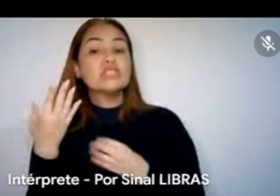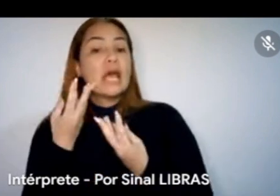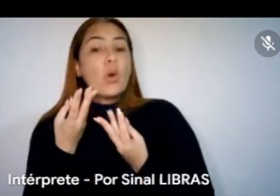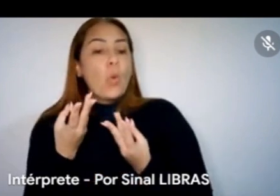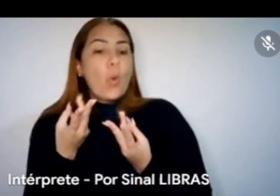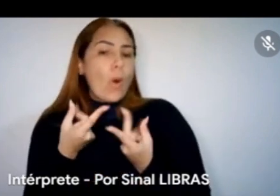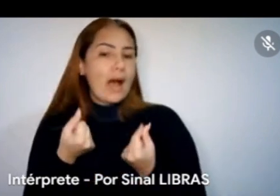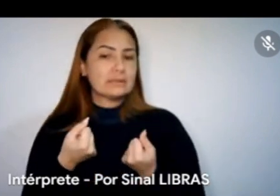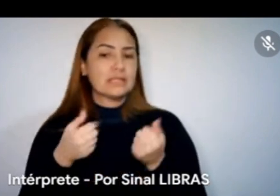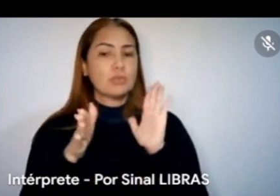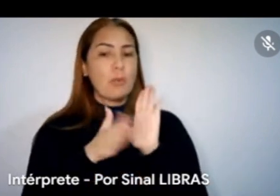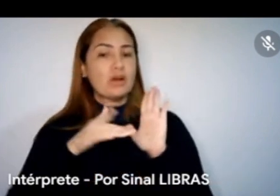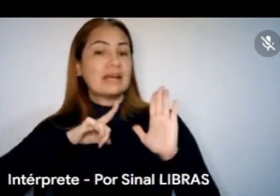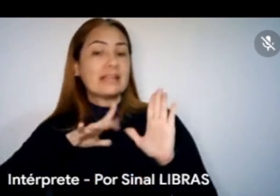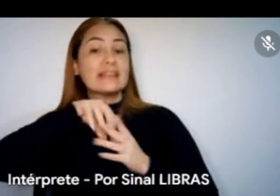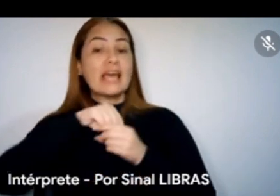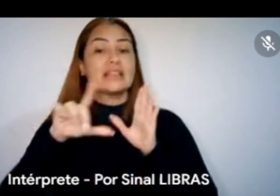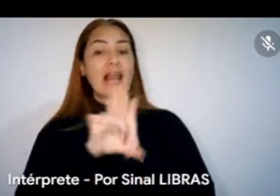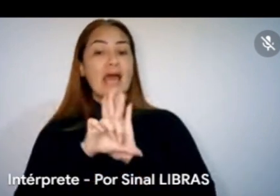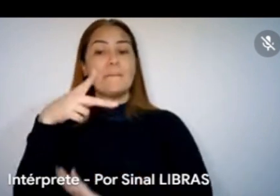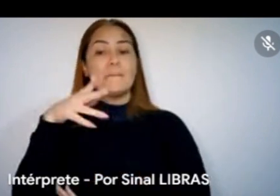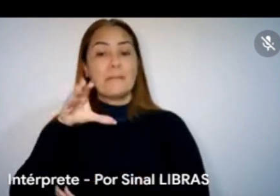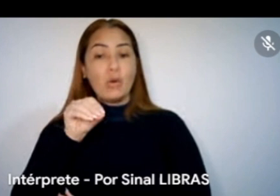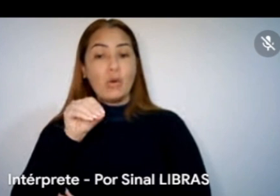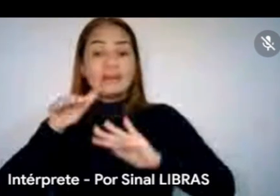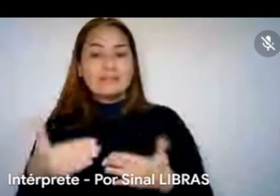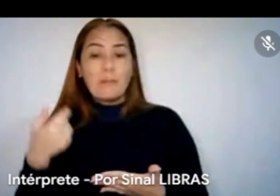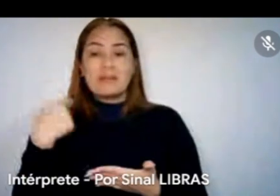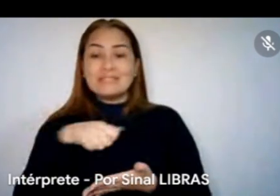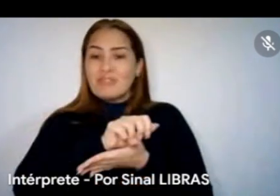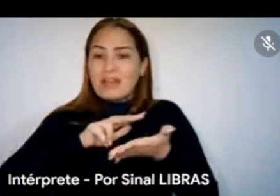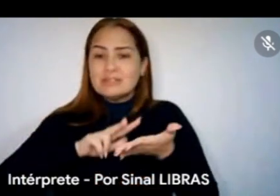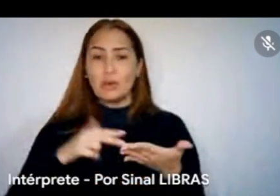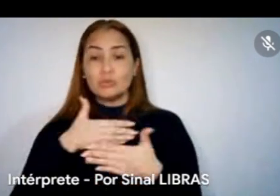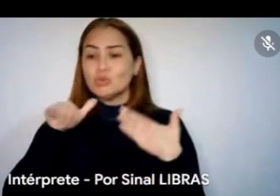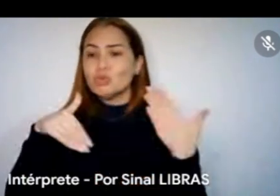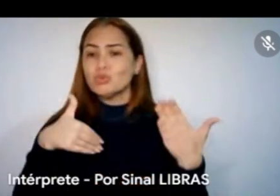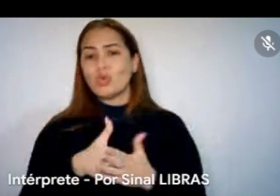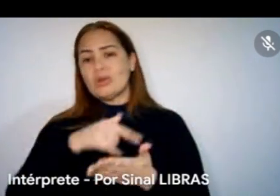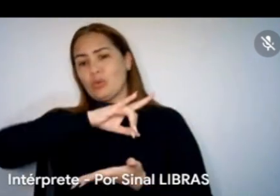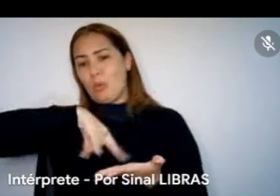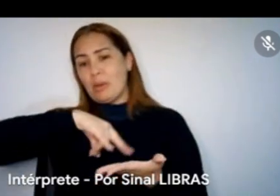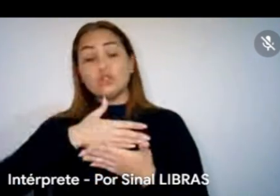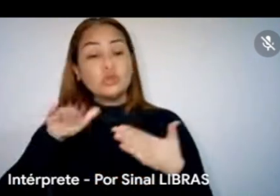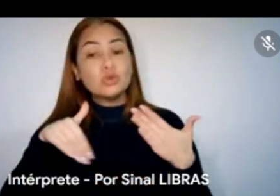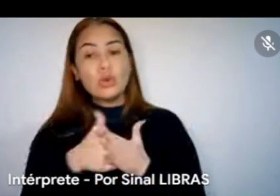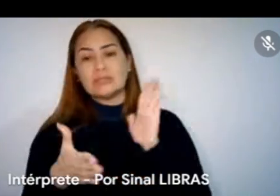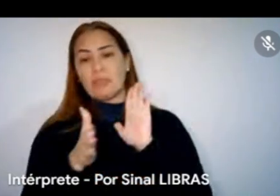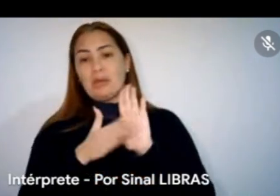Gustavo, tem que avaliar aquela enxurrada de documentação legal de todas essas propostas para ficar nem